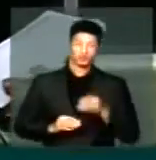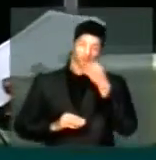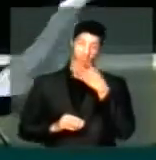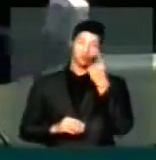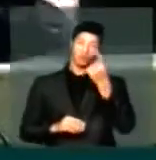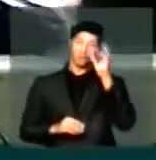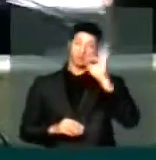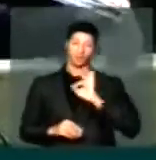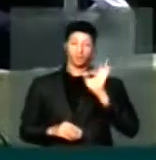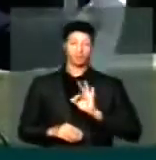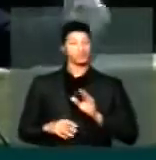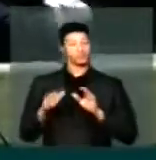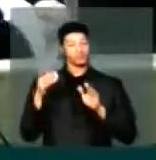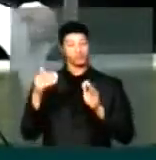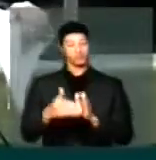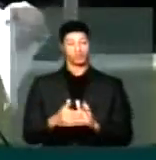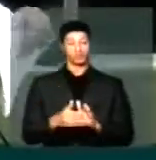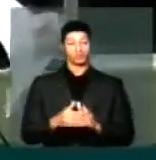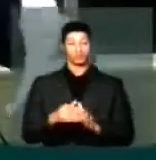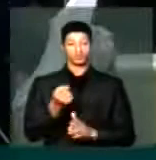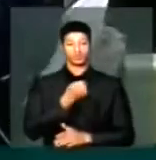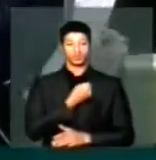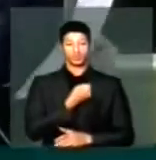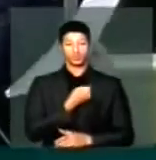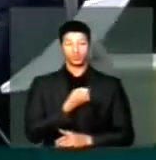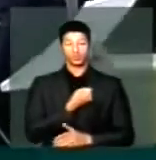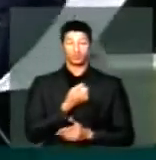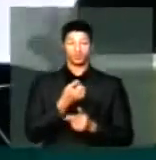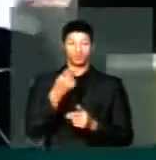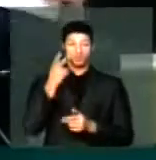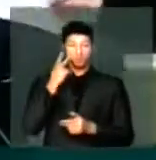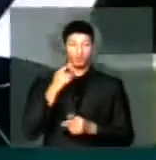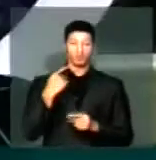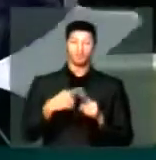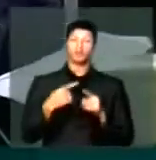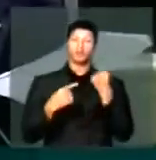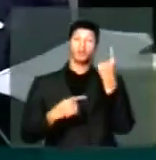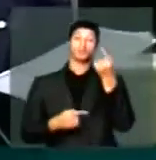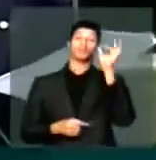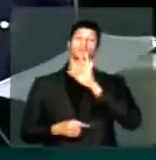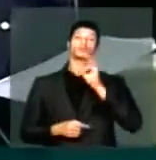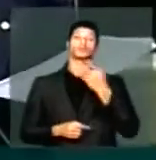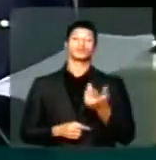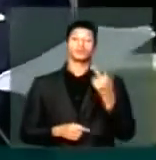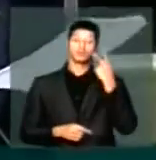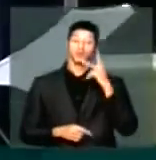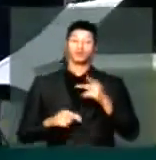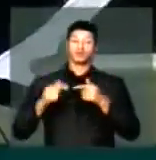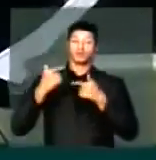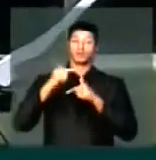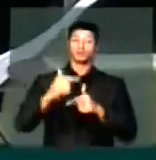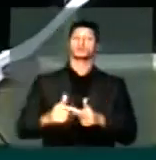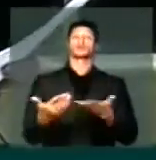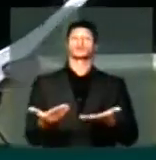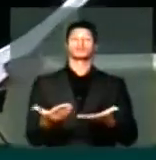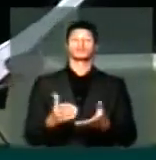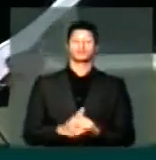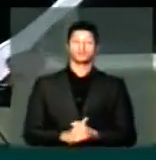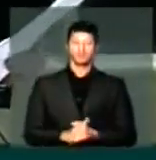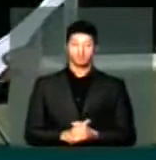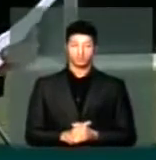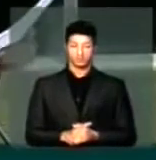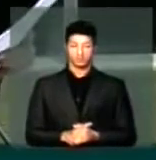1% foi determinado, um número cabalístico. Por que 1% para as comunidades tradicionais?